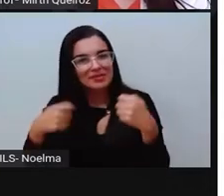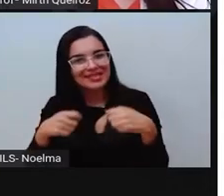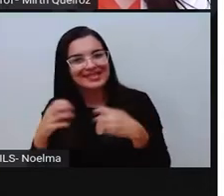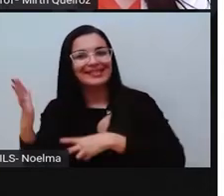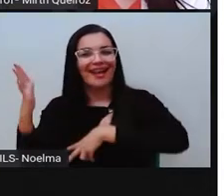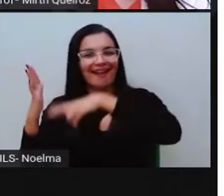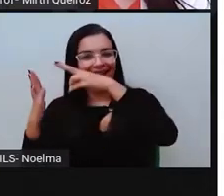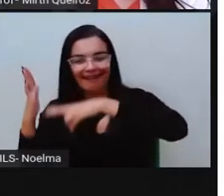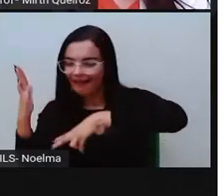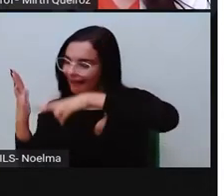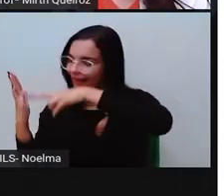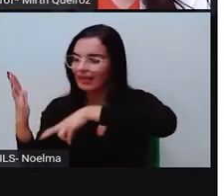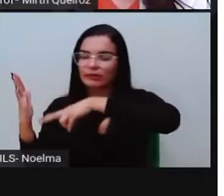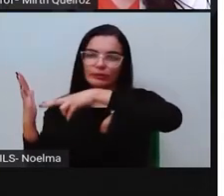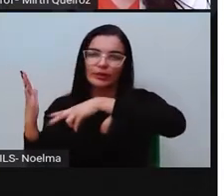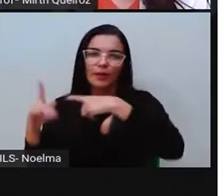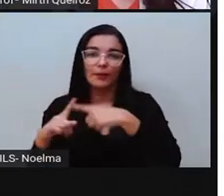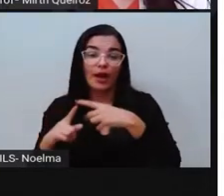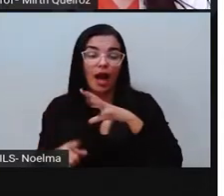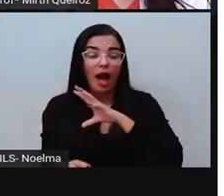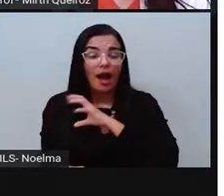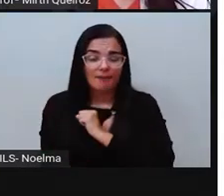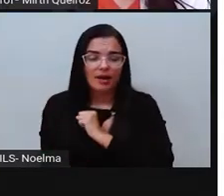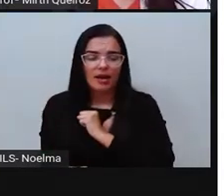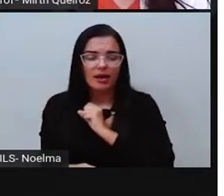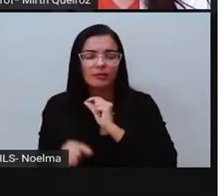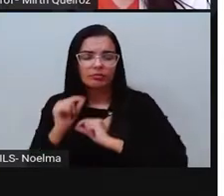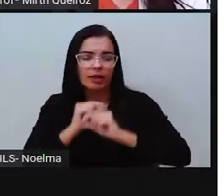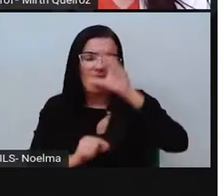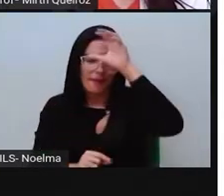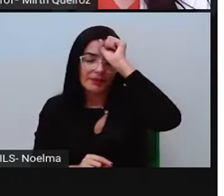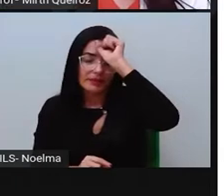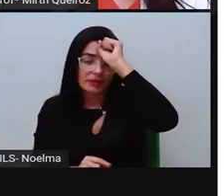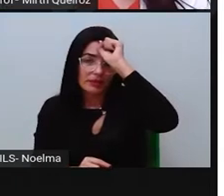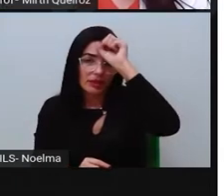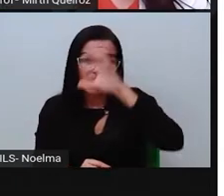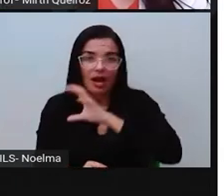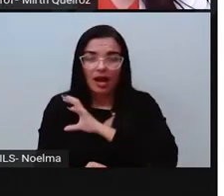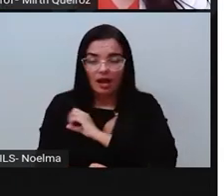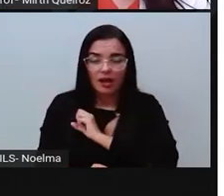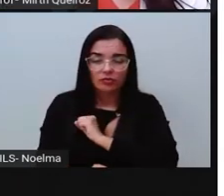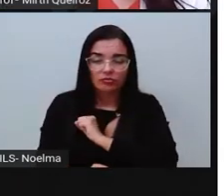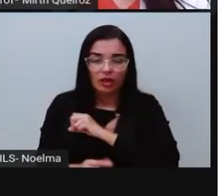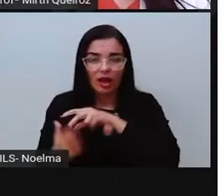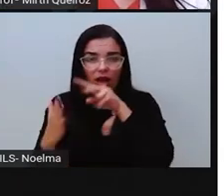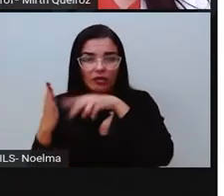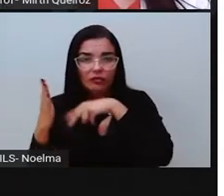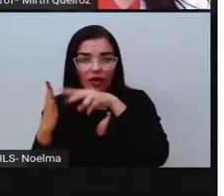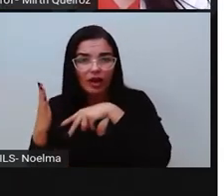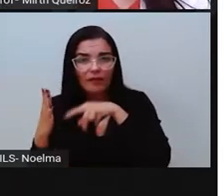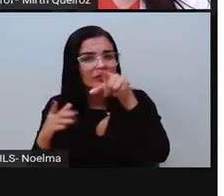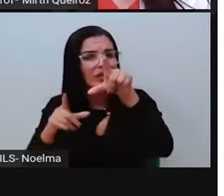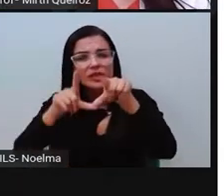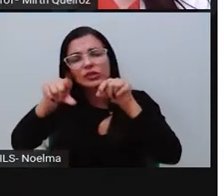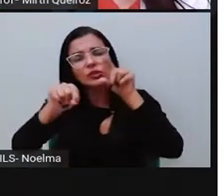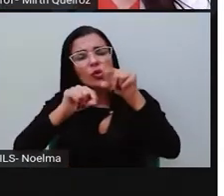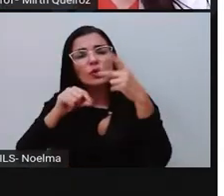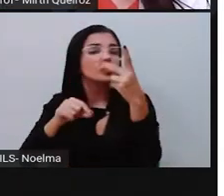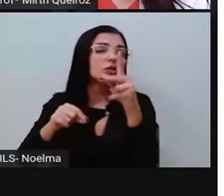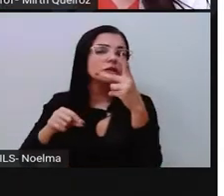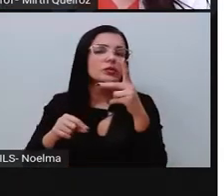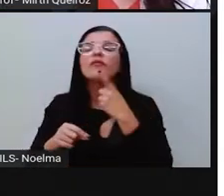para que a gente aprenda a gostar de ler, é só a gente começar com aqueles estilos de livros que agradam